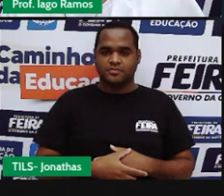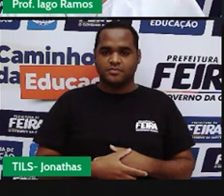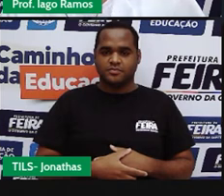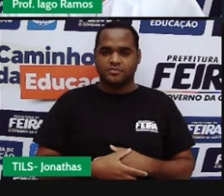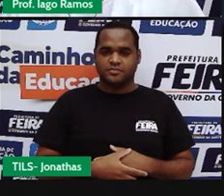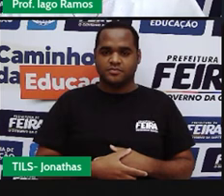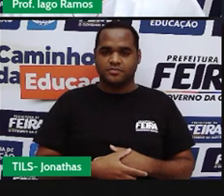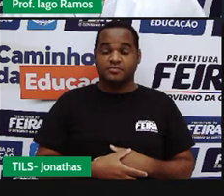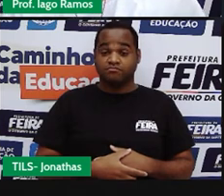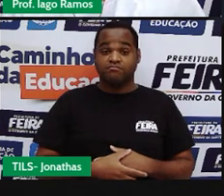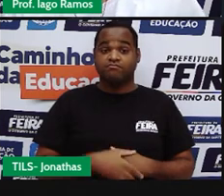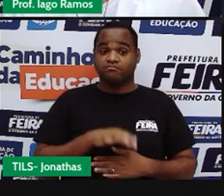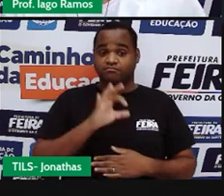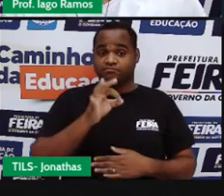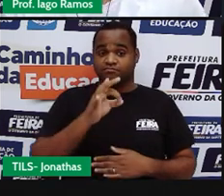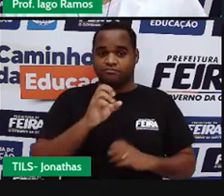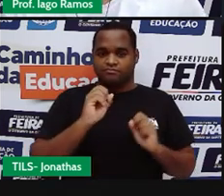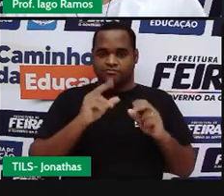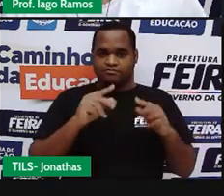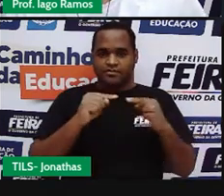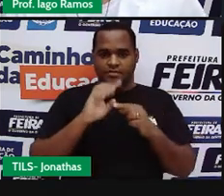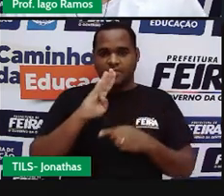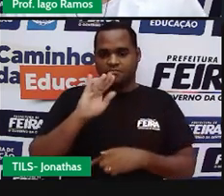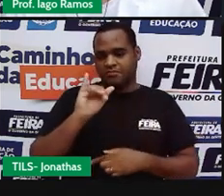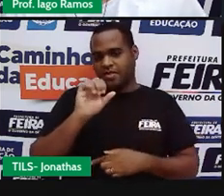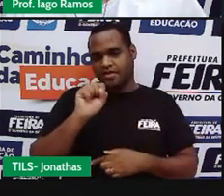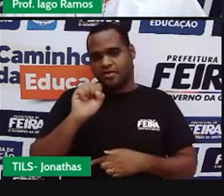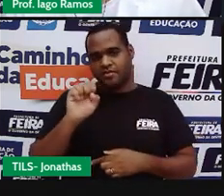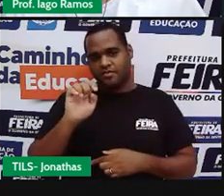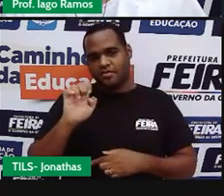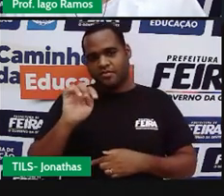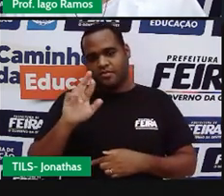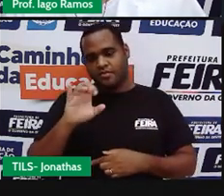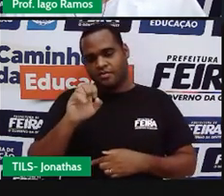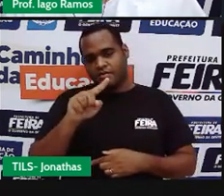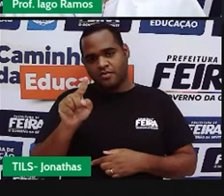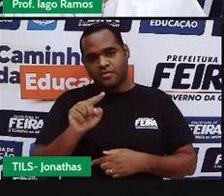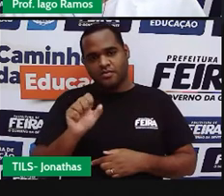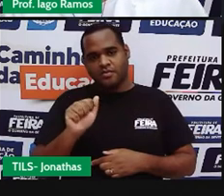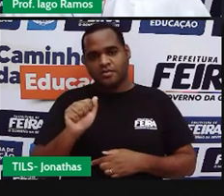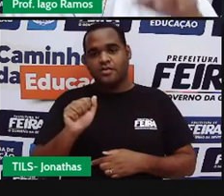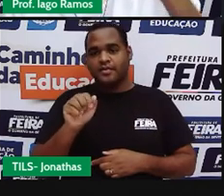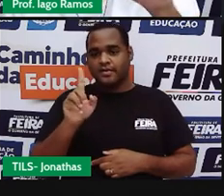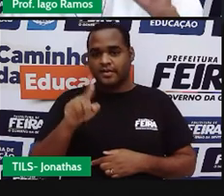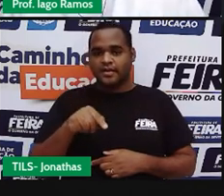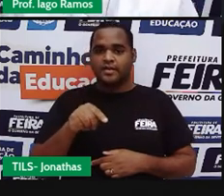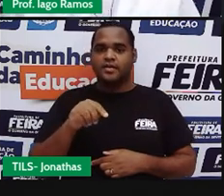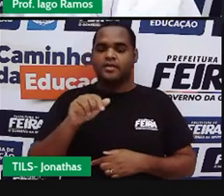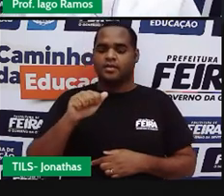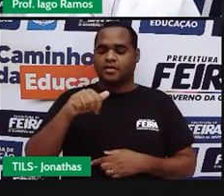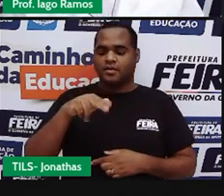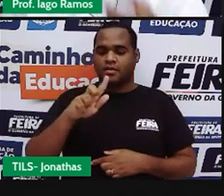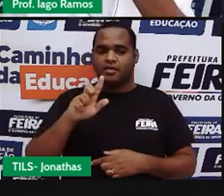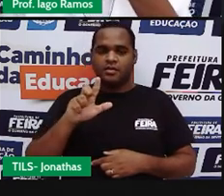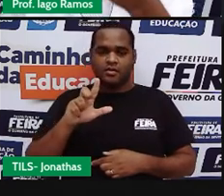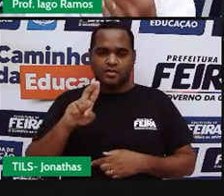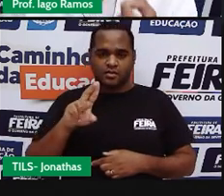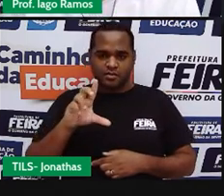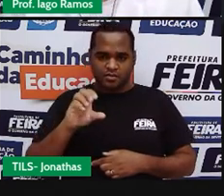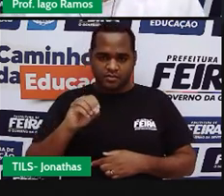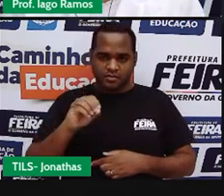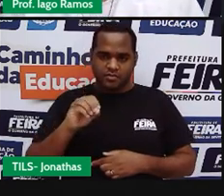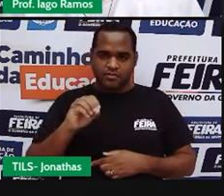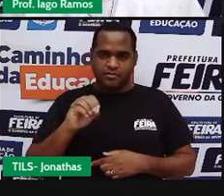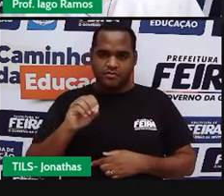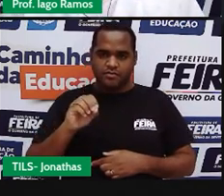Prontinho. Isso é bissetriz, né, de um ângulo. Então, ali naquele poste, aquela terceira